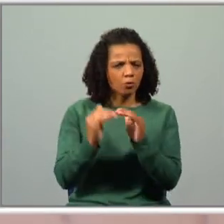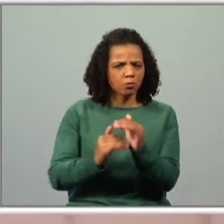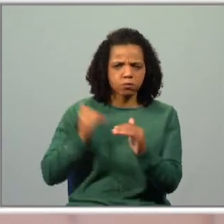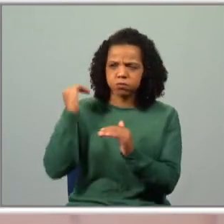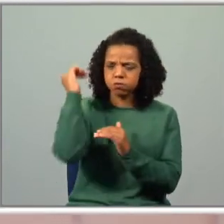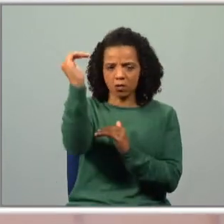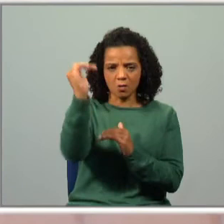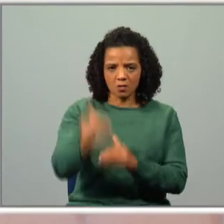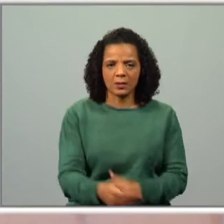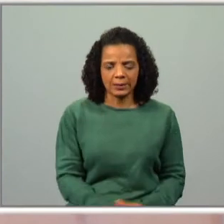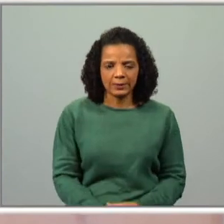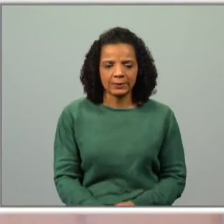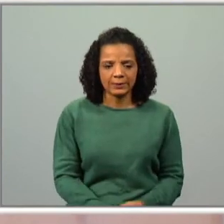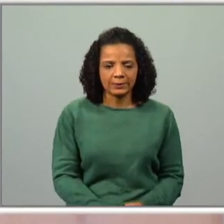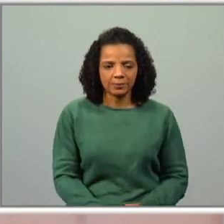elevado.